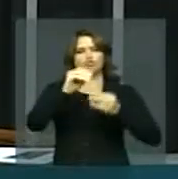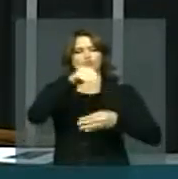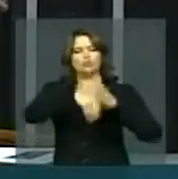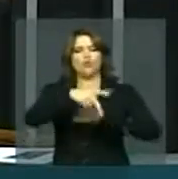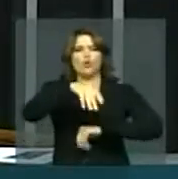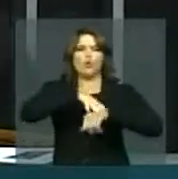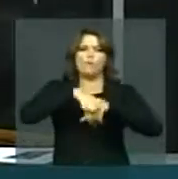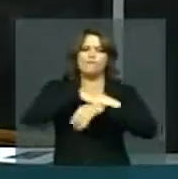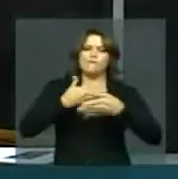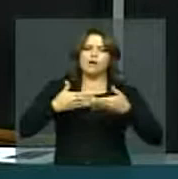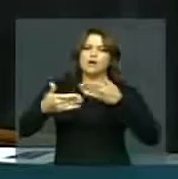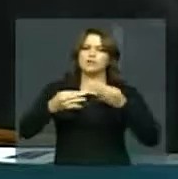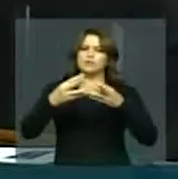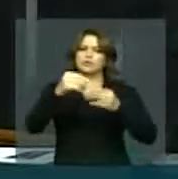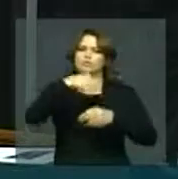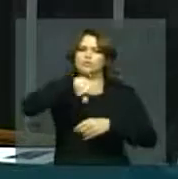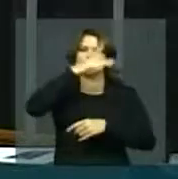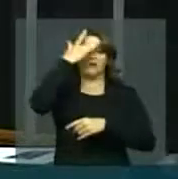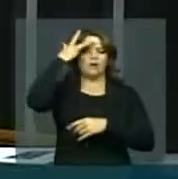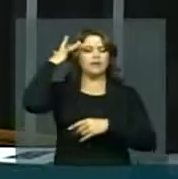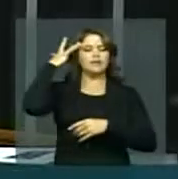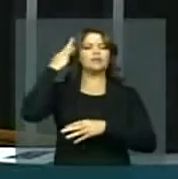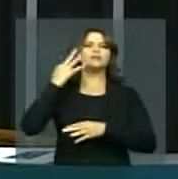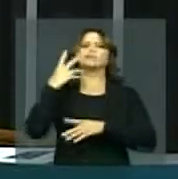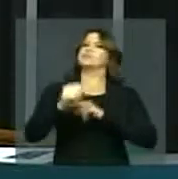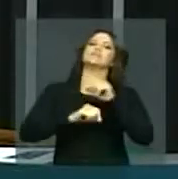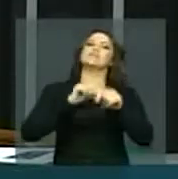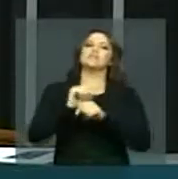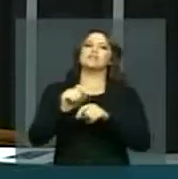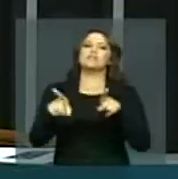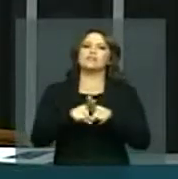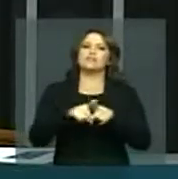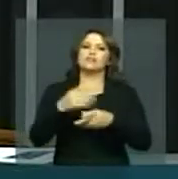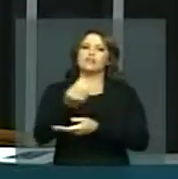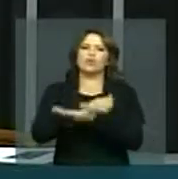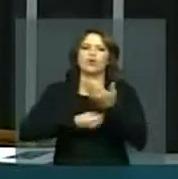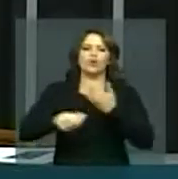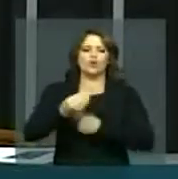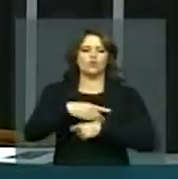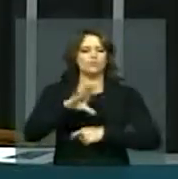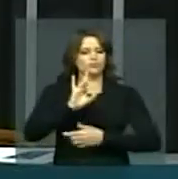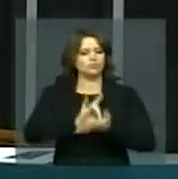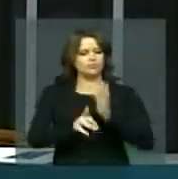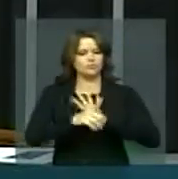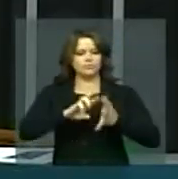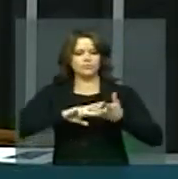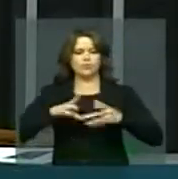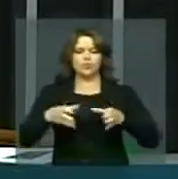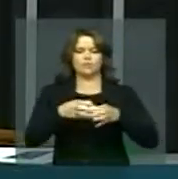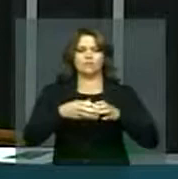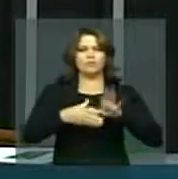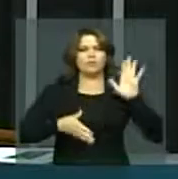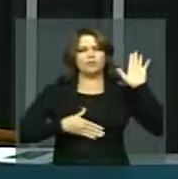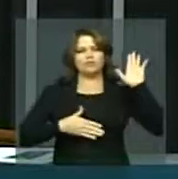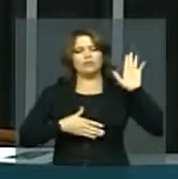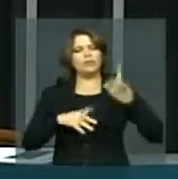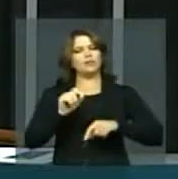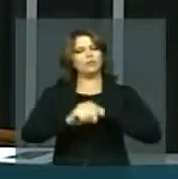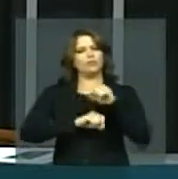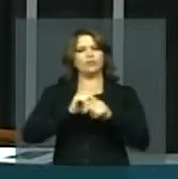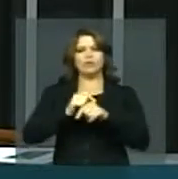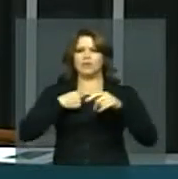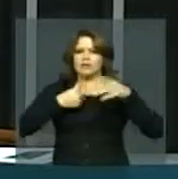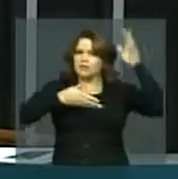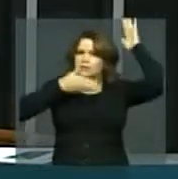diálogo com todos aqueles que têm interesse nessas questões que envolvem indígenas e não indígenas.